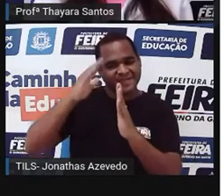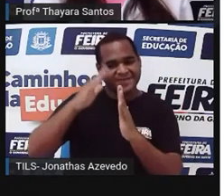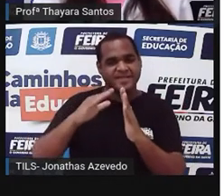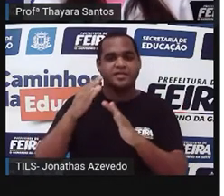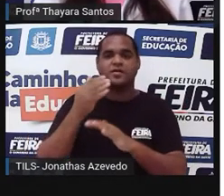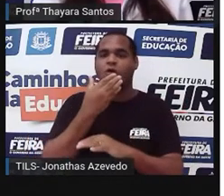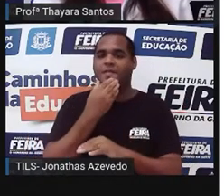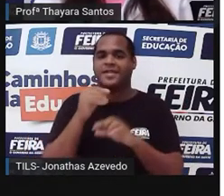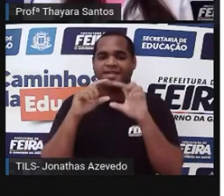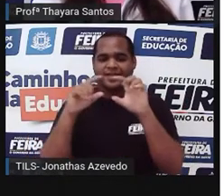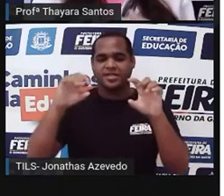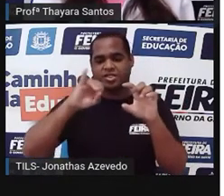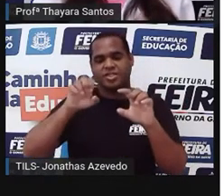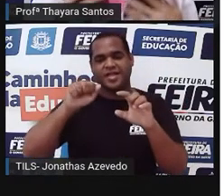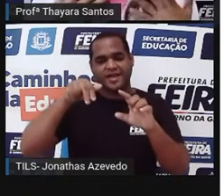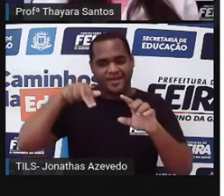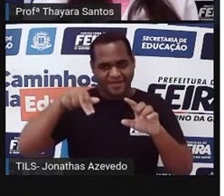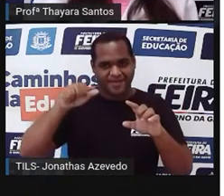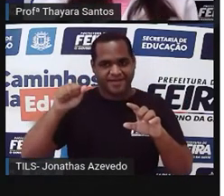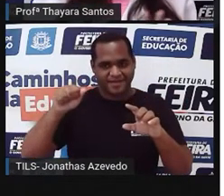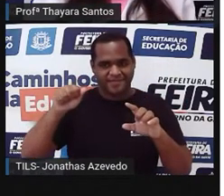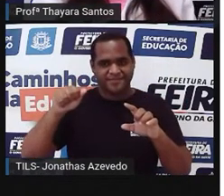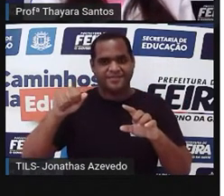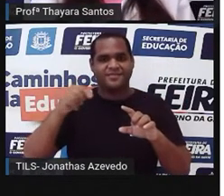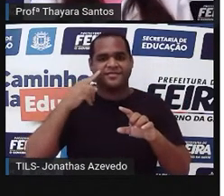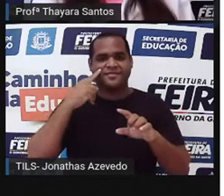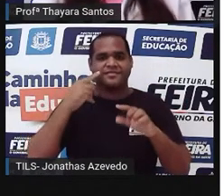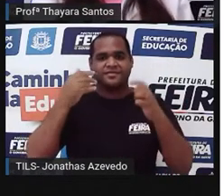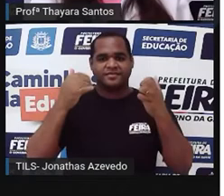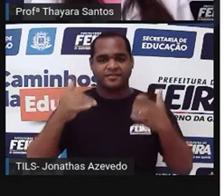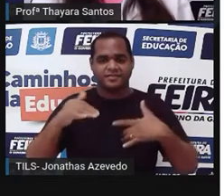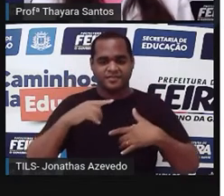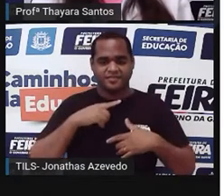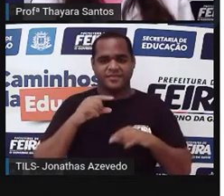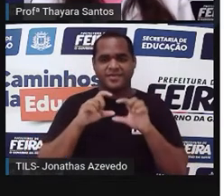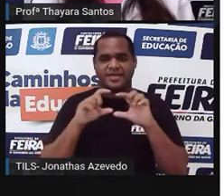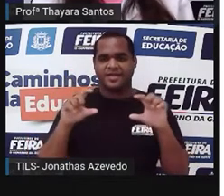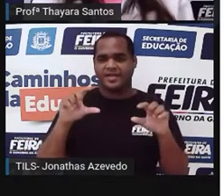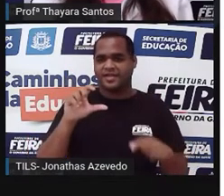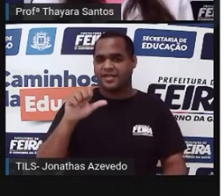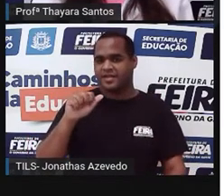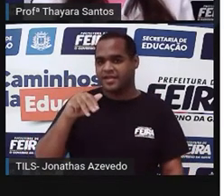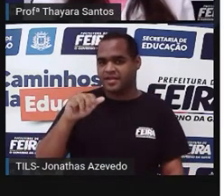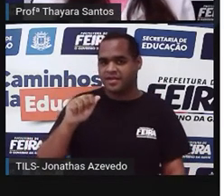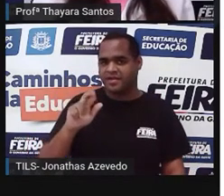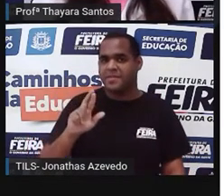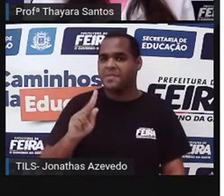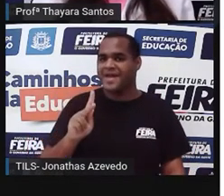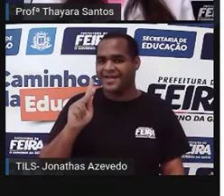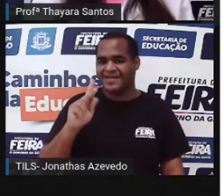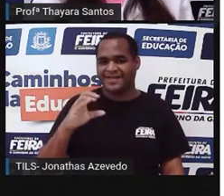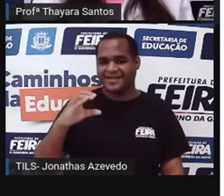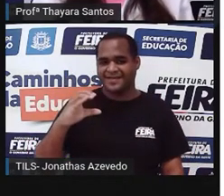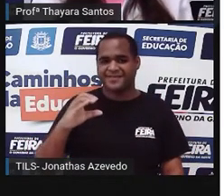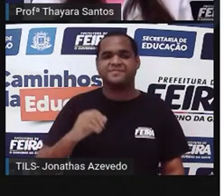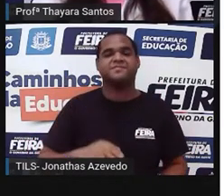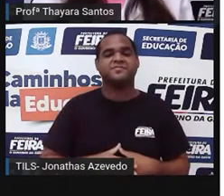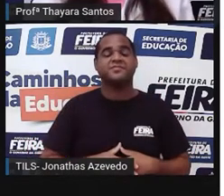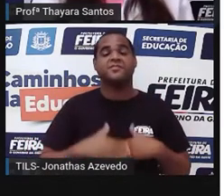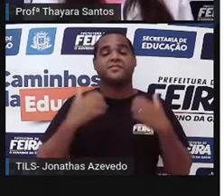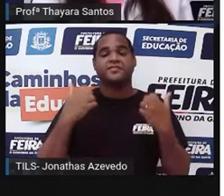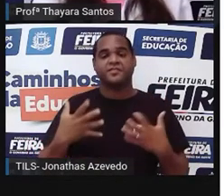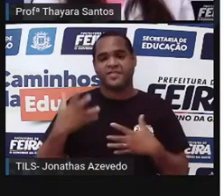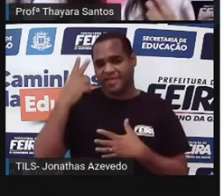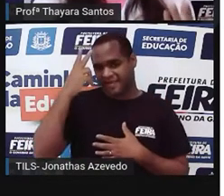dele é Jean-Baptiste Pierre Antoine de Monet, mas ele ficou conhecido como Chevalier Lamarck. Ele foi um